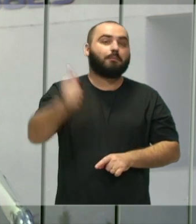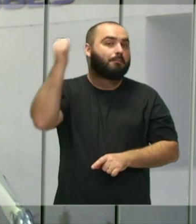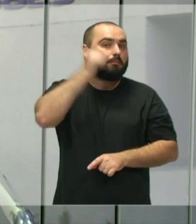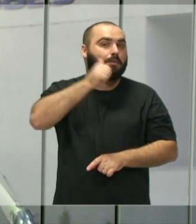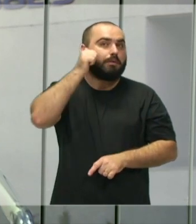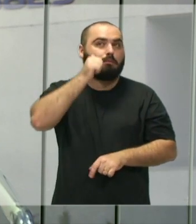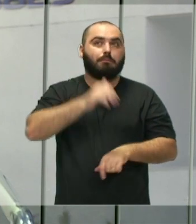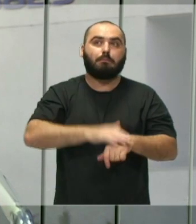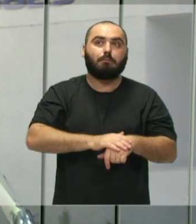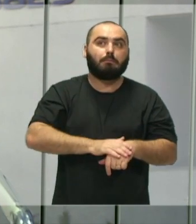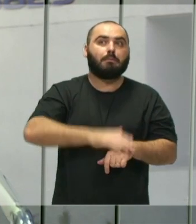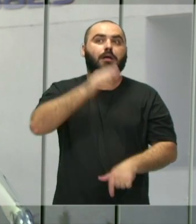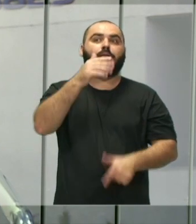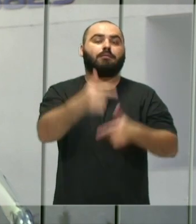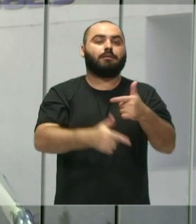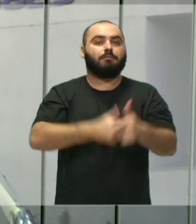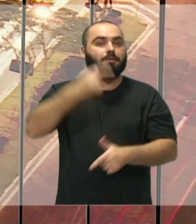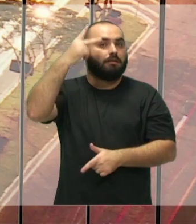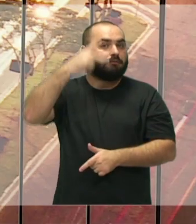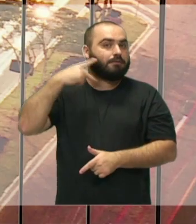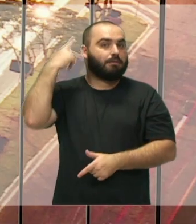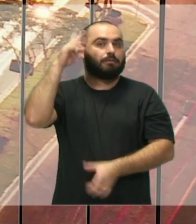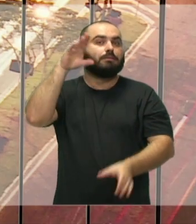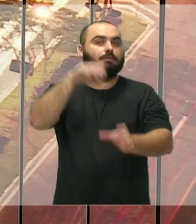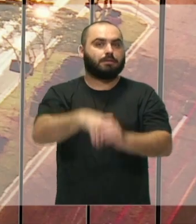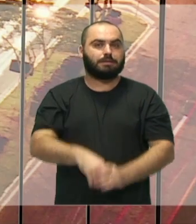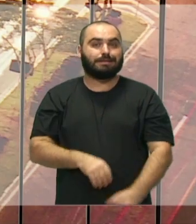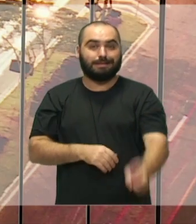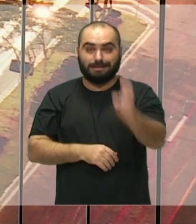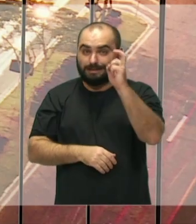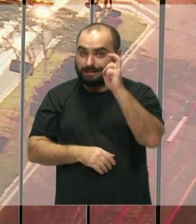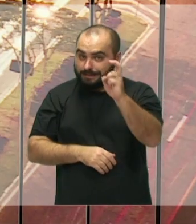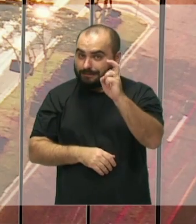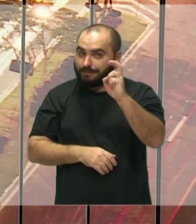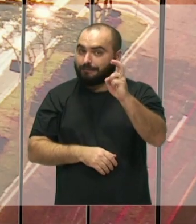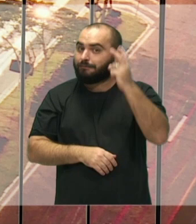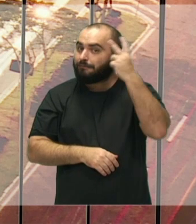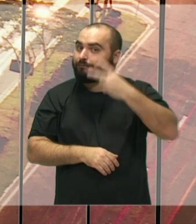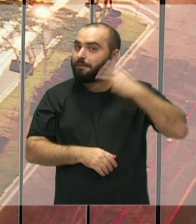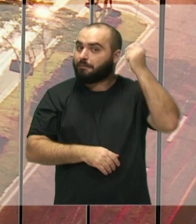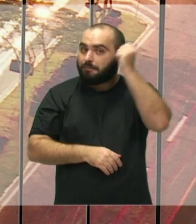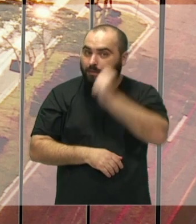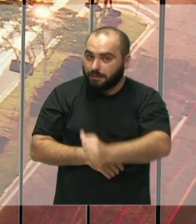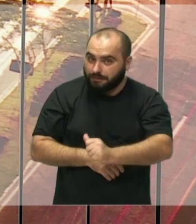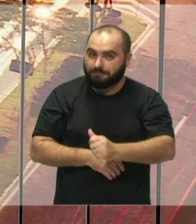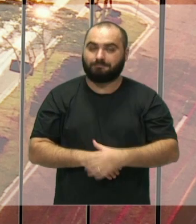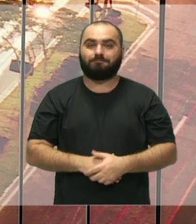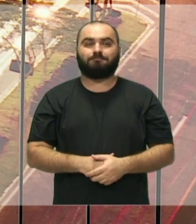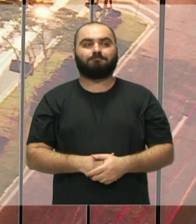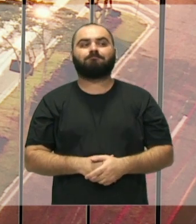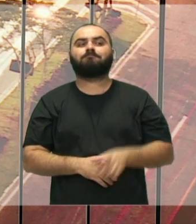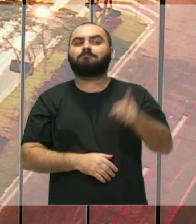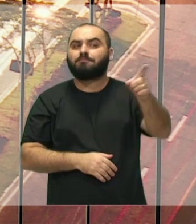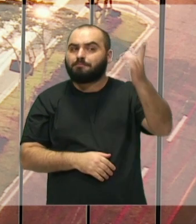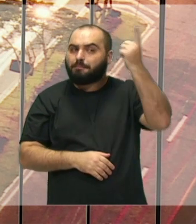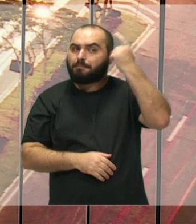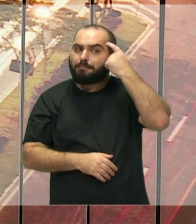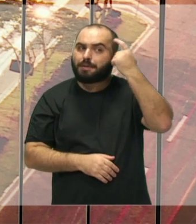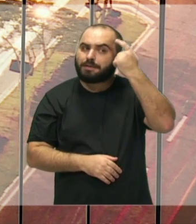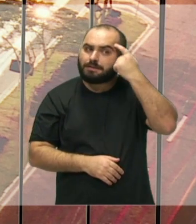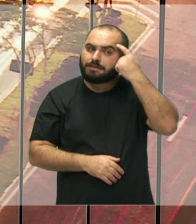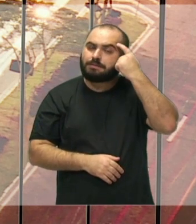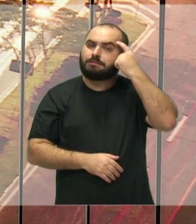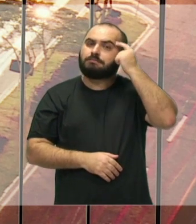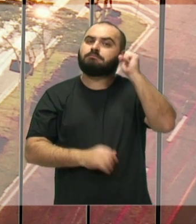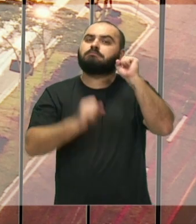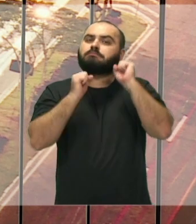atuando como vereadoras aqui na casa, né? São cinco parlamentares. O que a senhora pensa que pode ser a maior